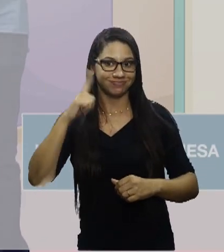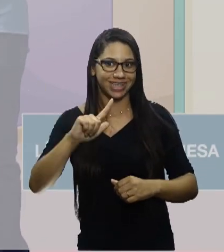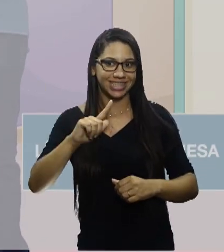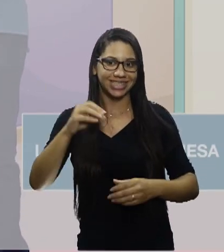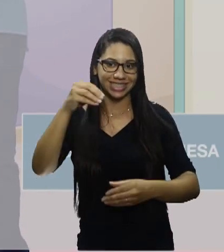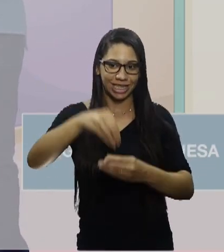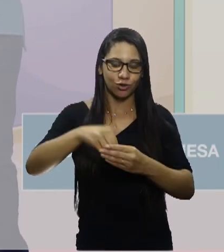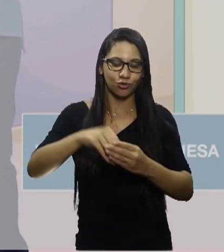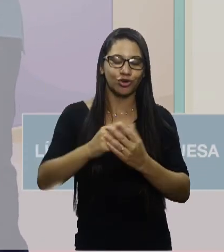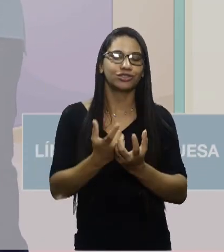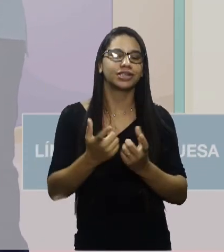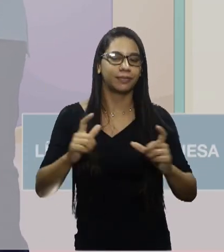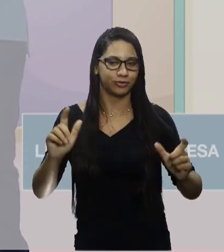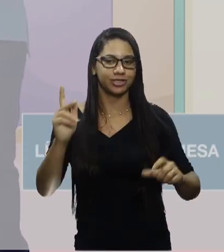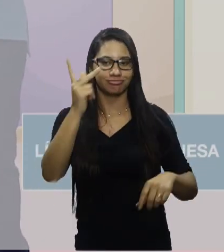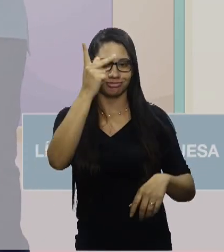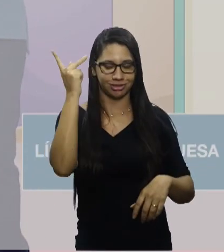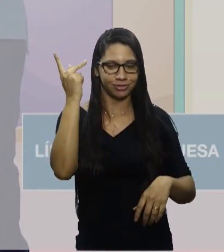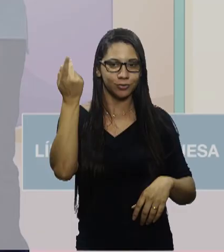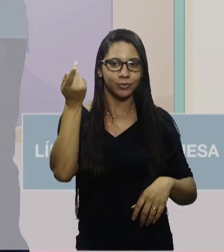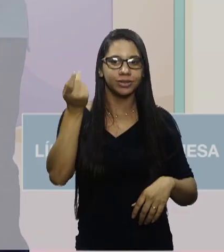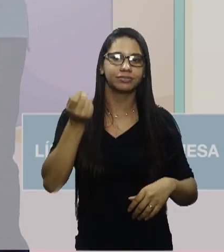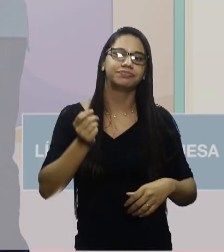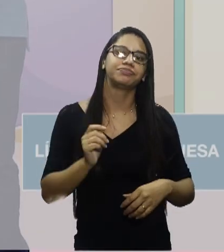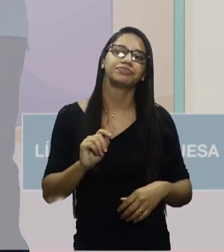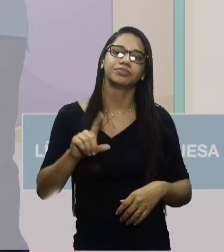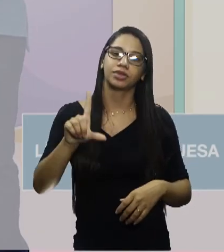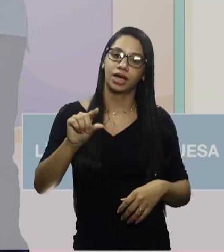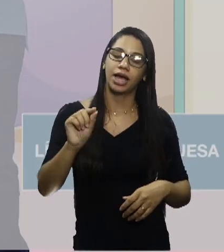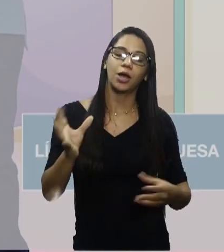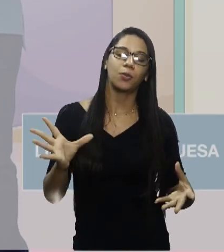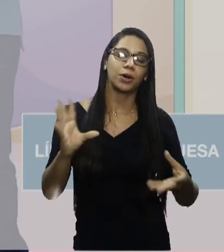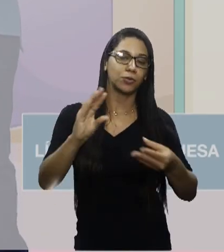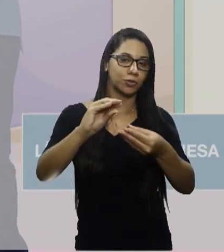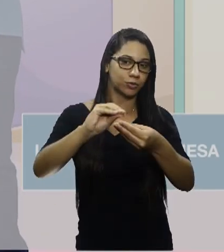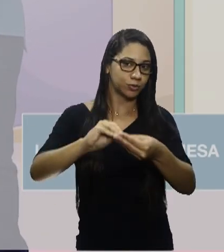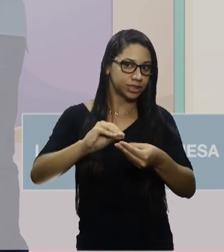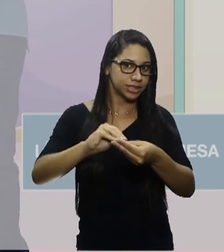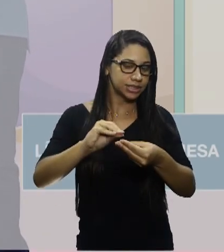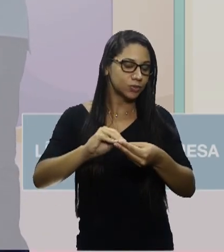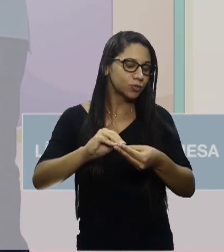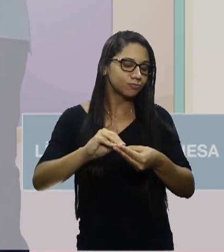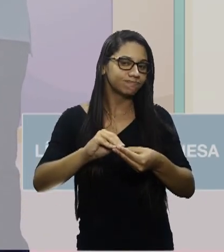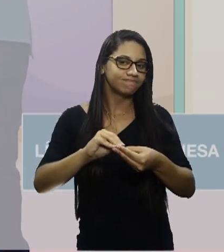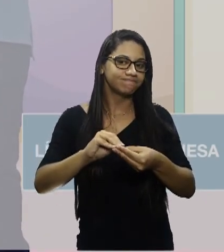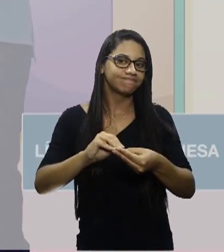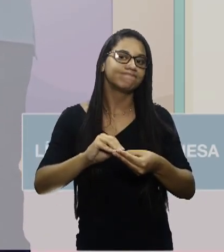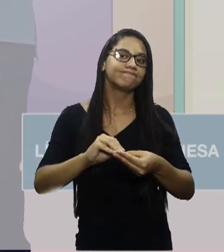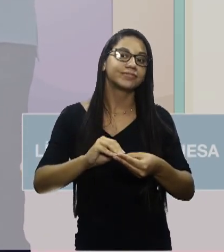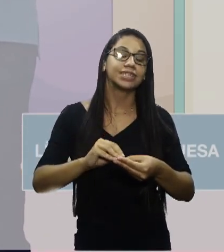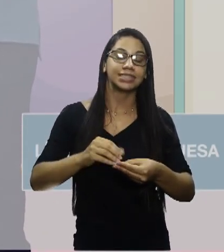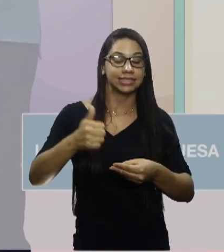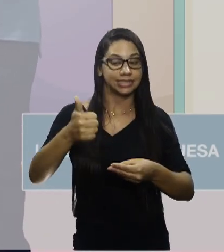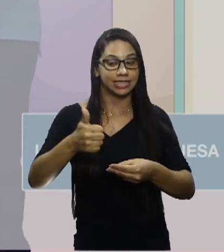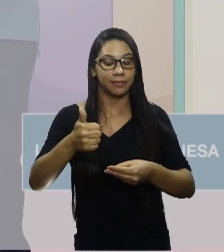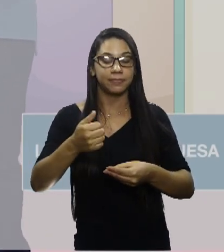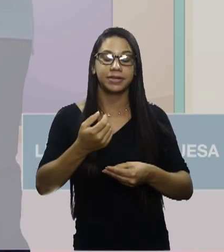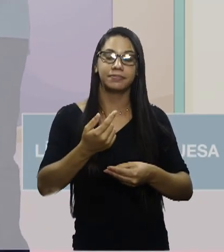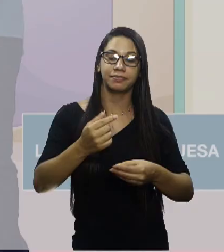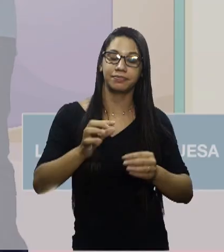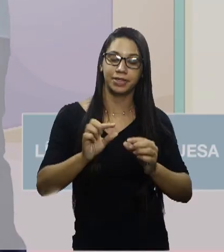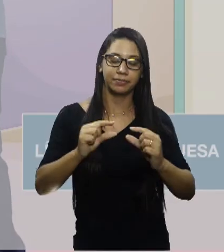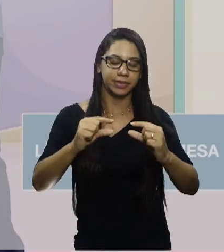Então, quem ganha a eleição tem o voto da maioria. É uma conclusão, né, da premissa de que o país seja